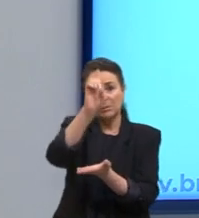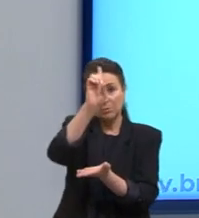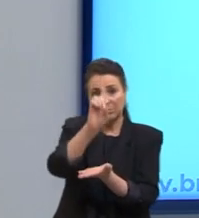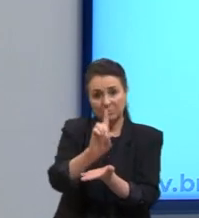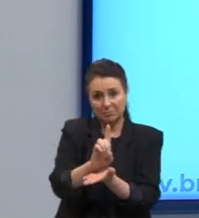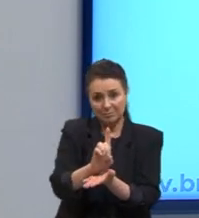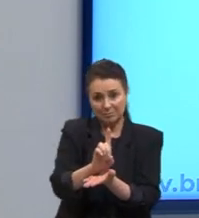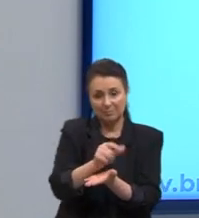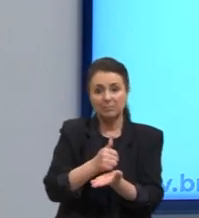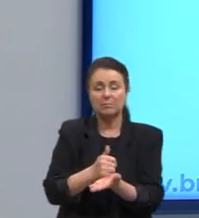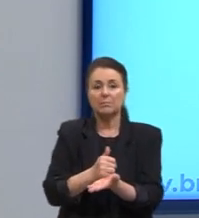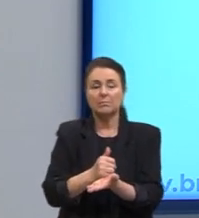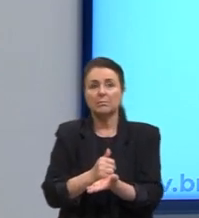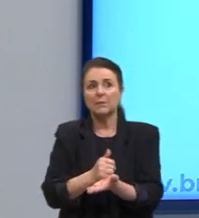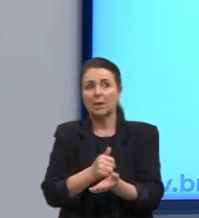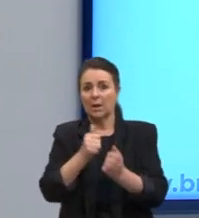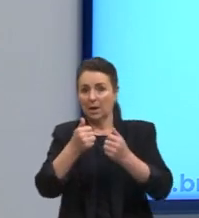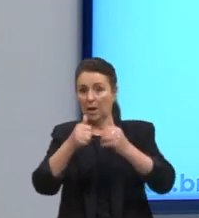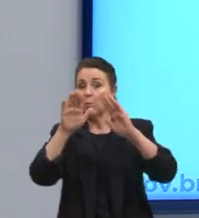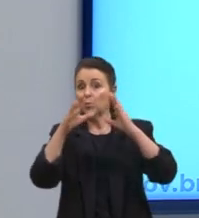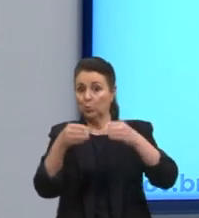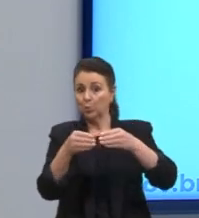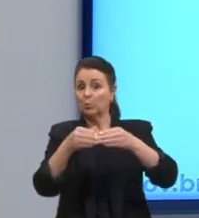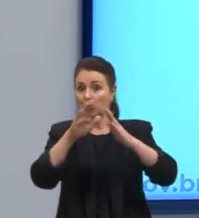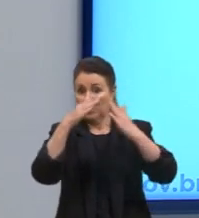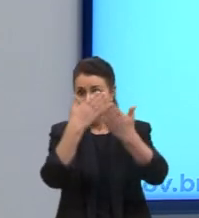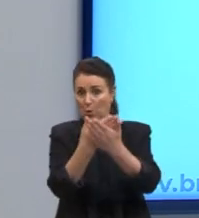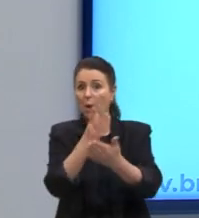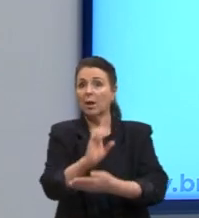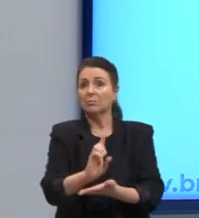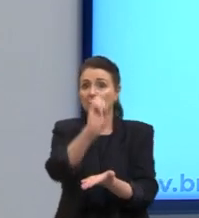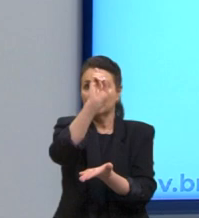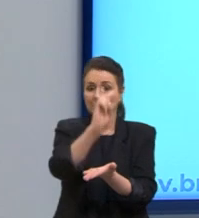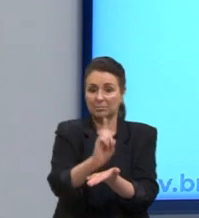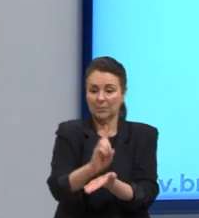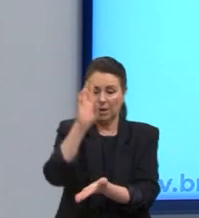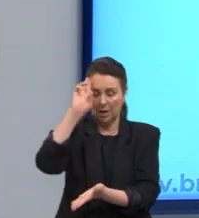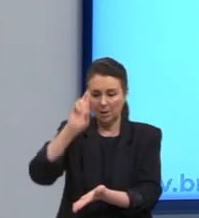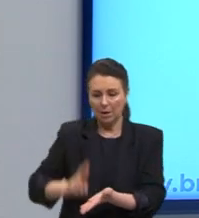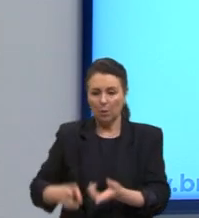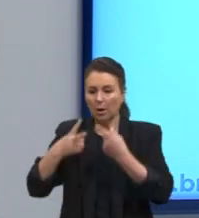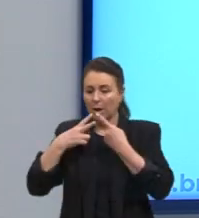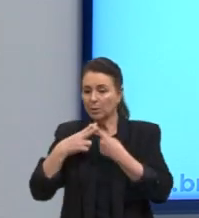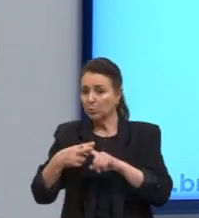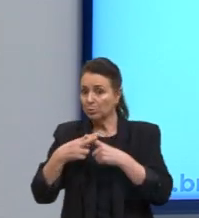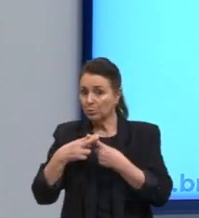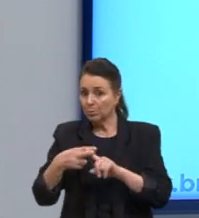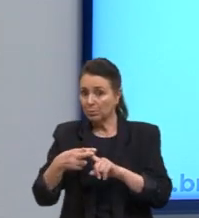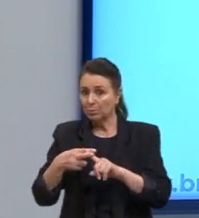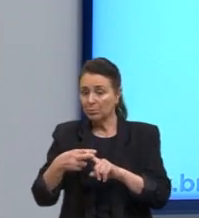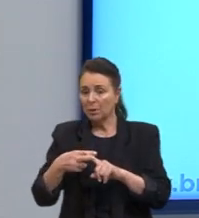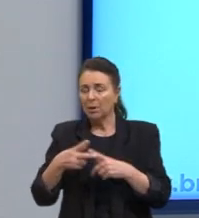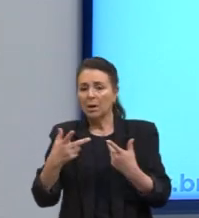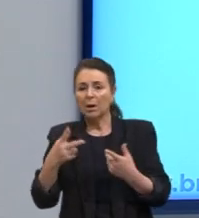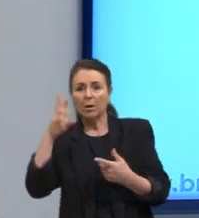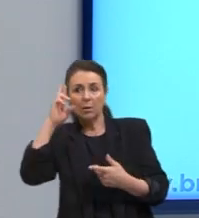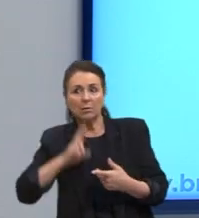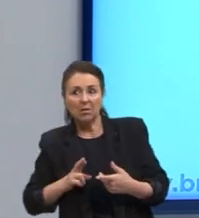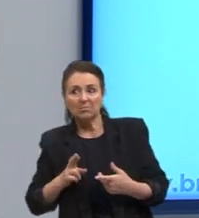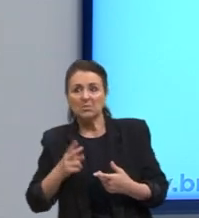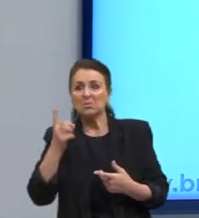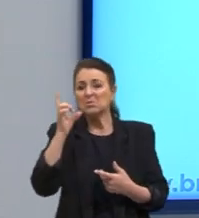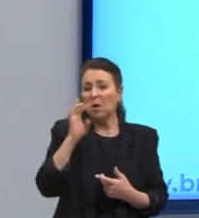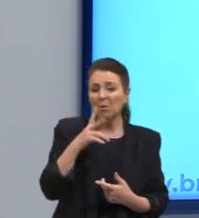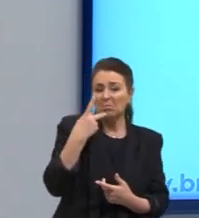a razão se torna uma razão instrumental, ou seja, uma razão pela razão,